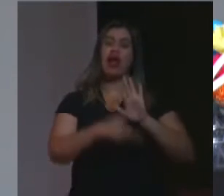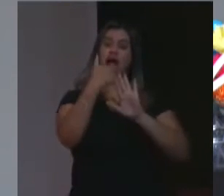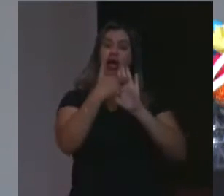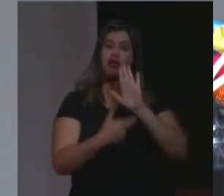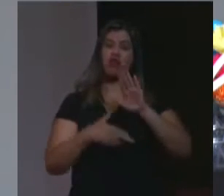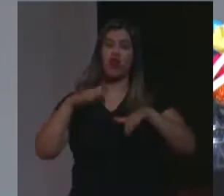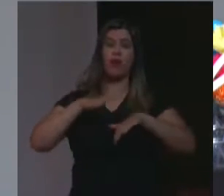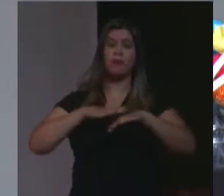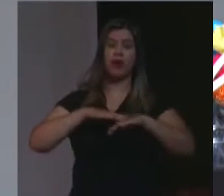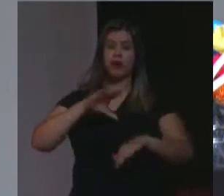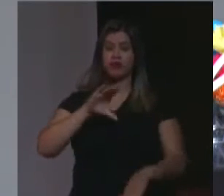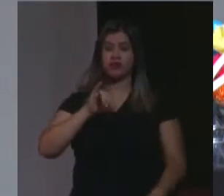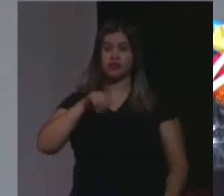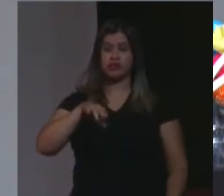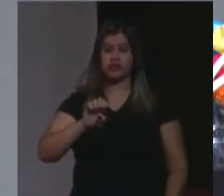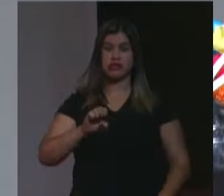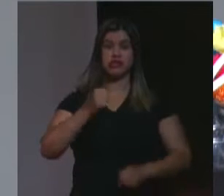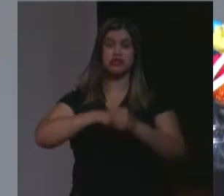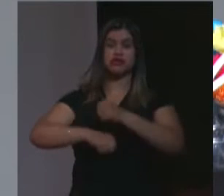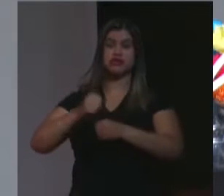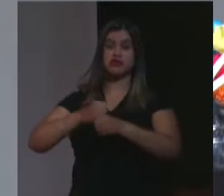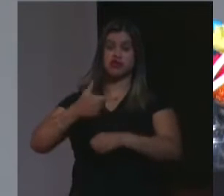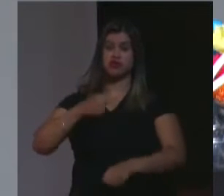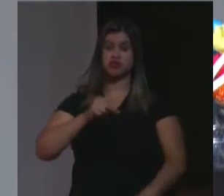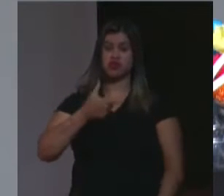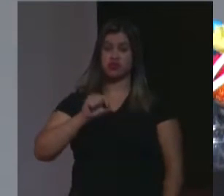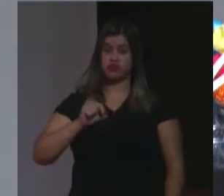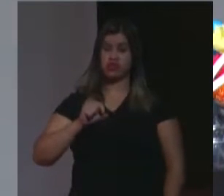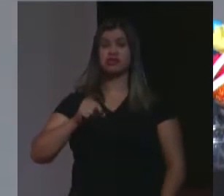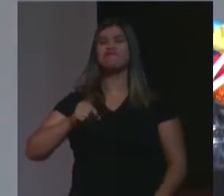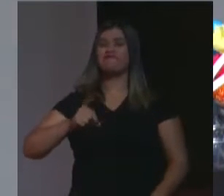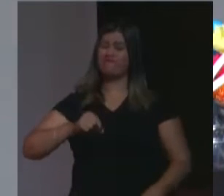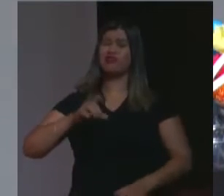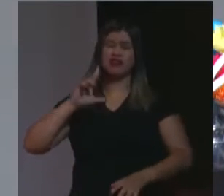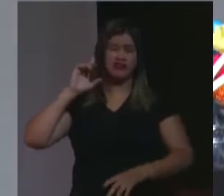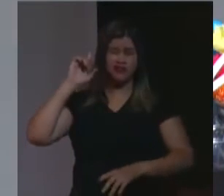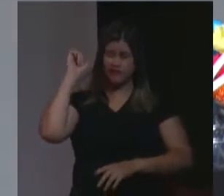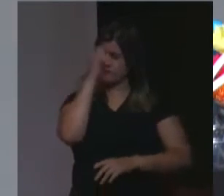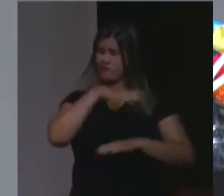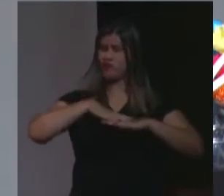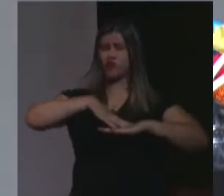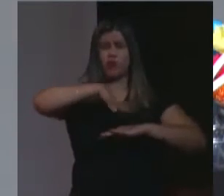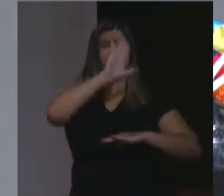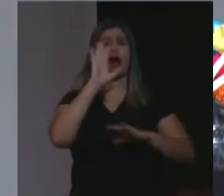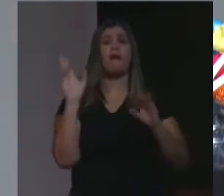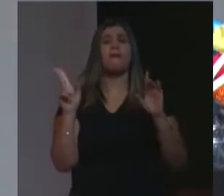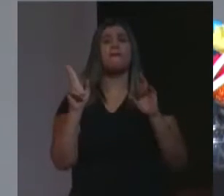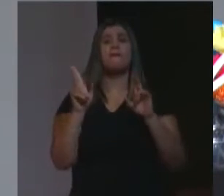em 2020, ano mais severo da pandemia,